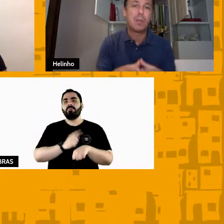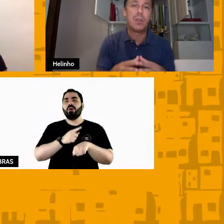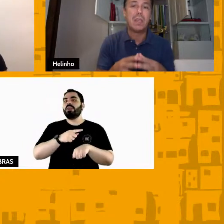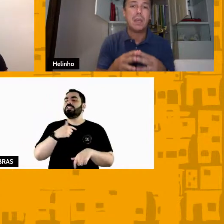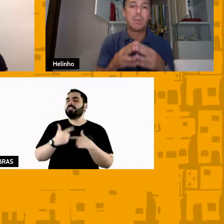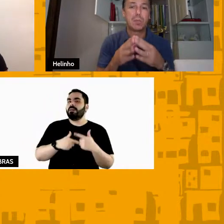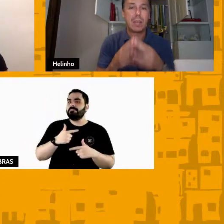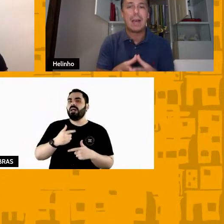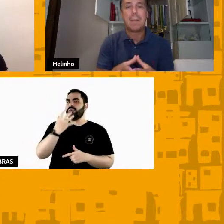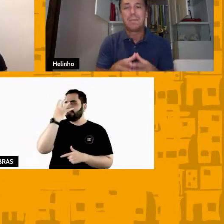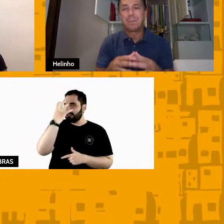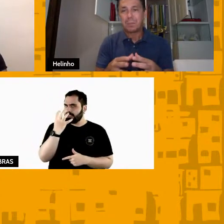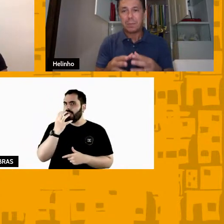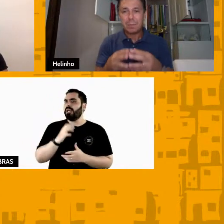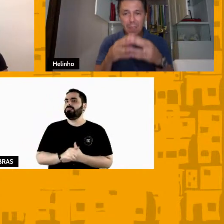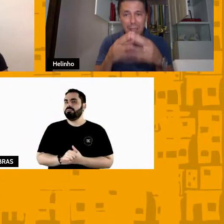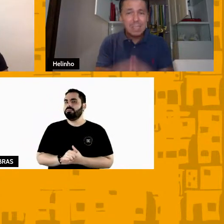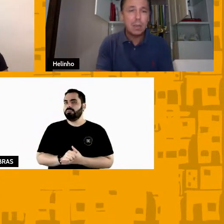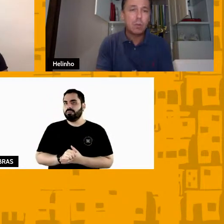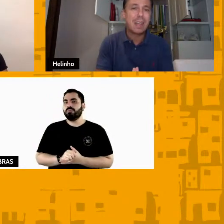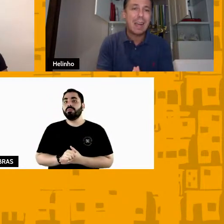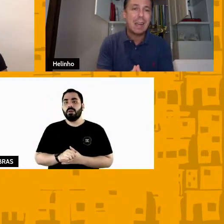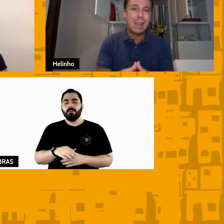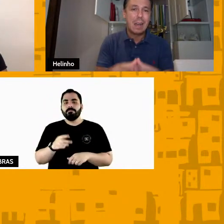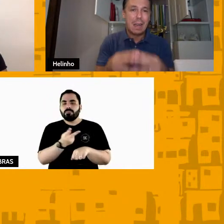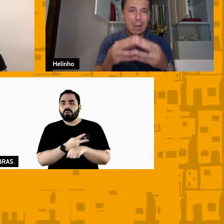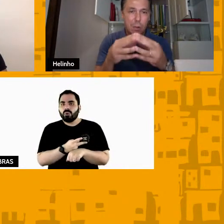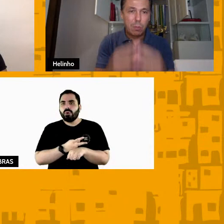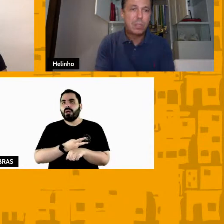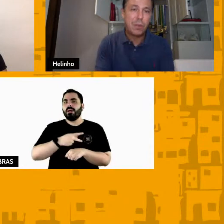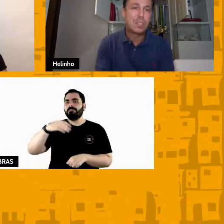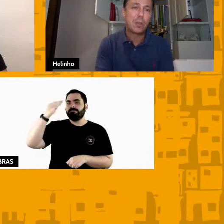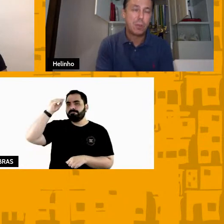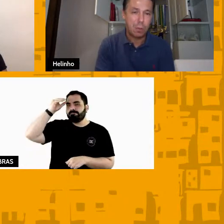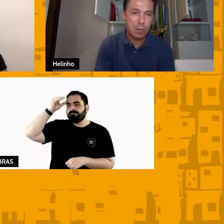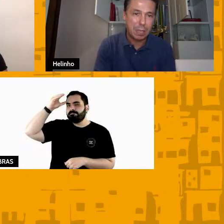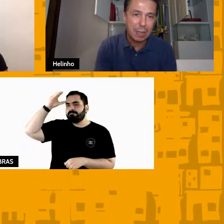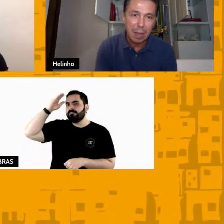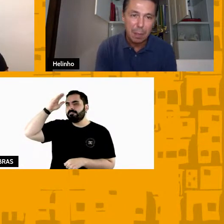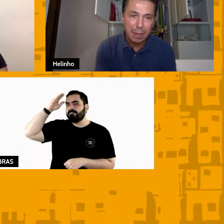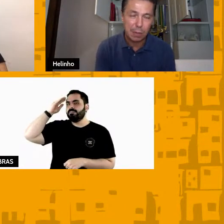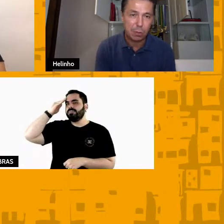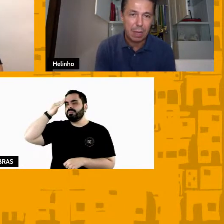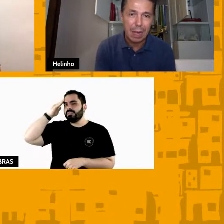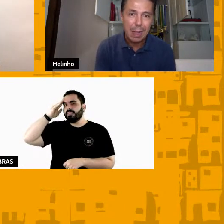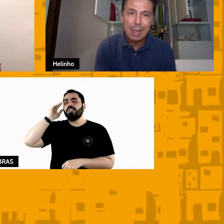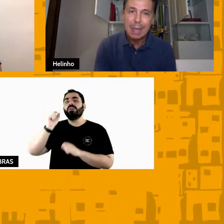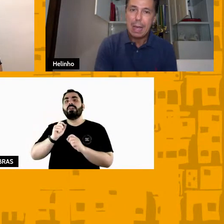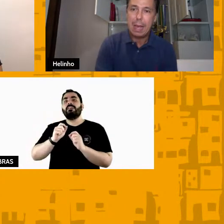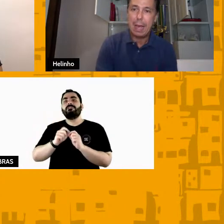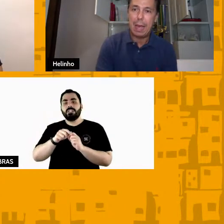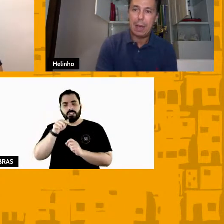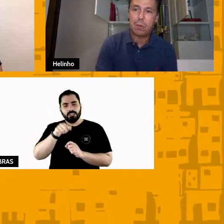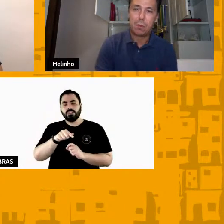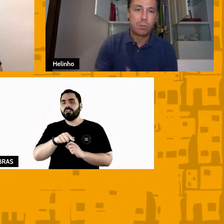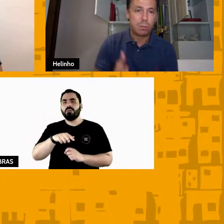buscar sabedoria buscar executar como se fosse a última coisa que ele tem para executar